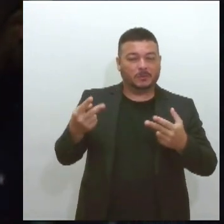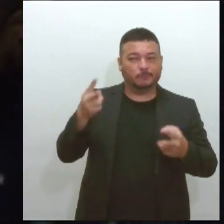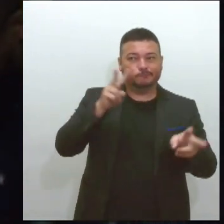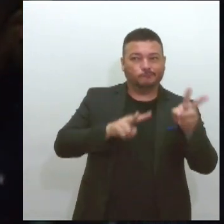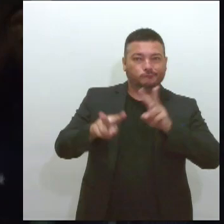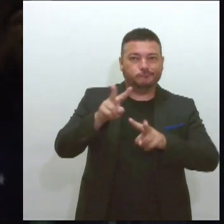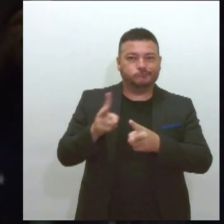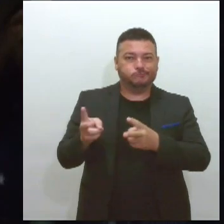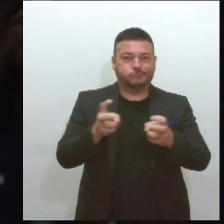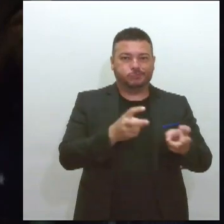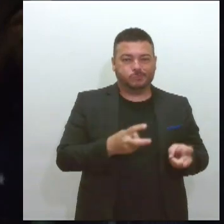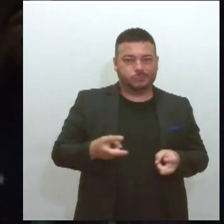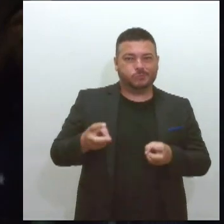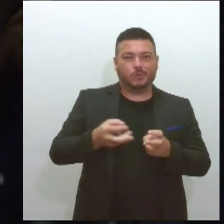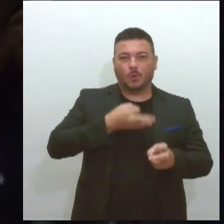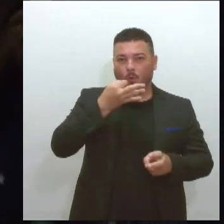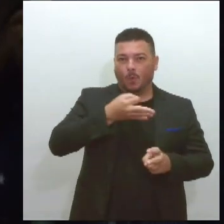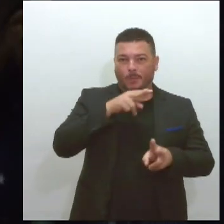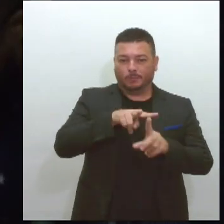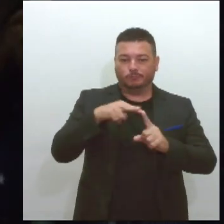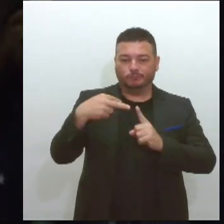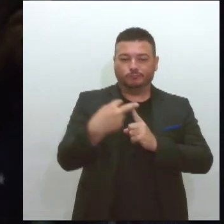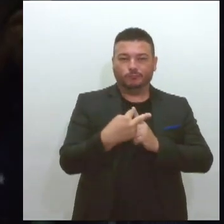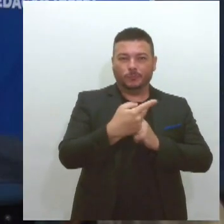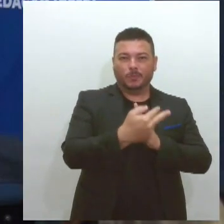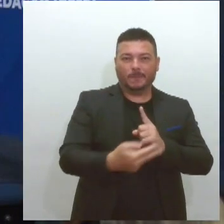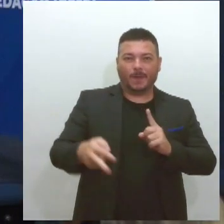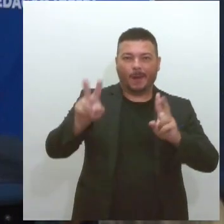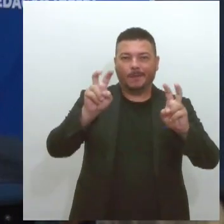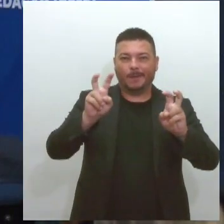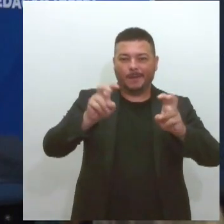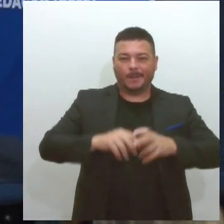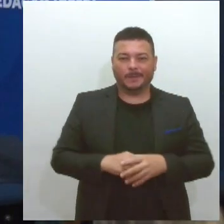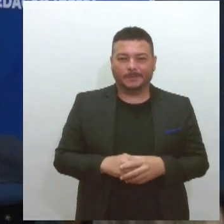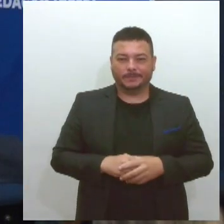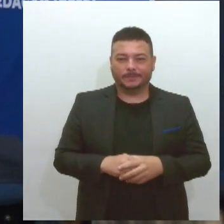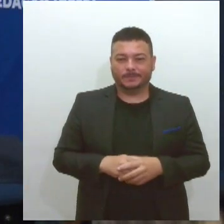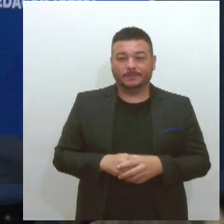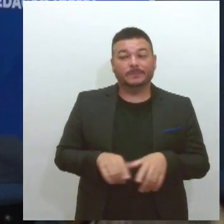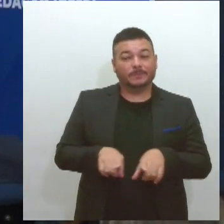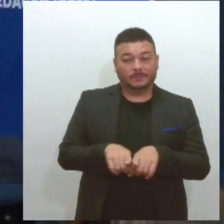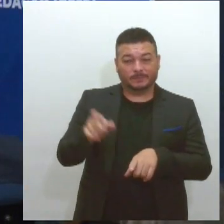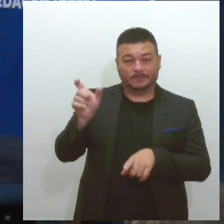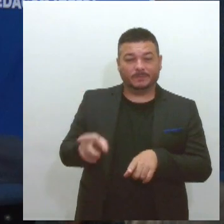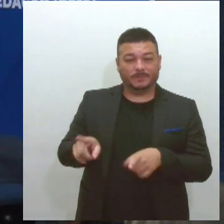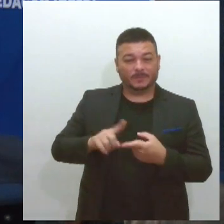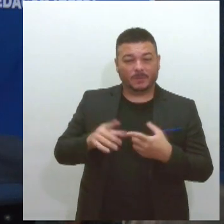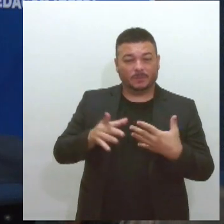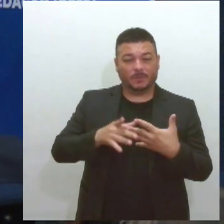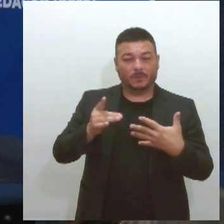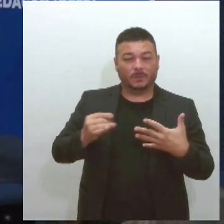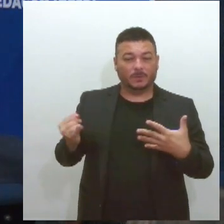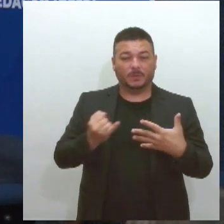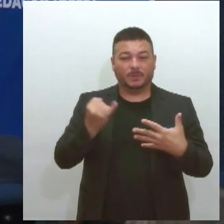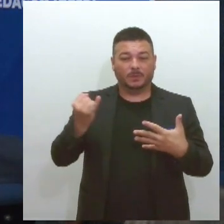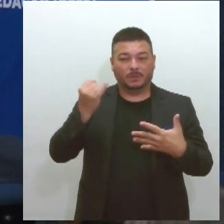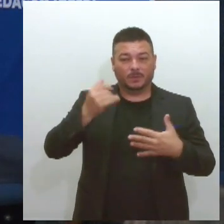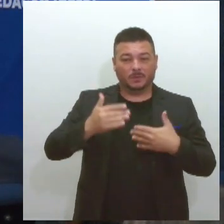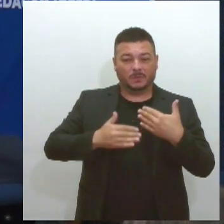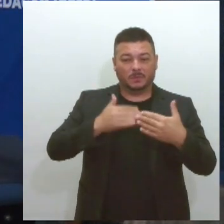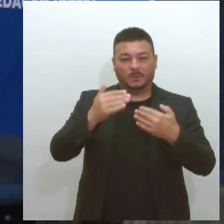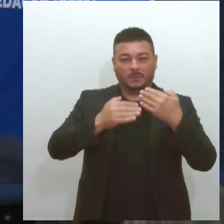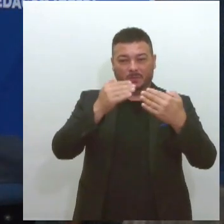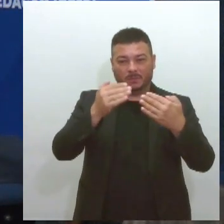ponto de vista sobre diferentes assuntos atuais. José Barroso Filho destacou a importância do desenvolvimento, a